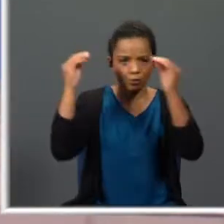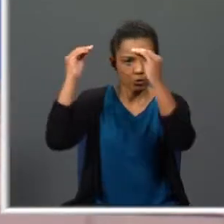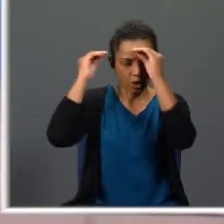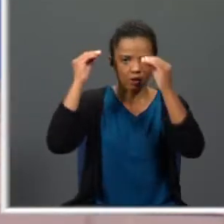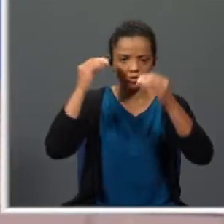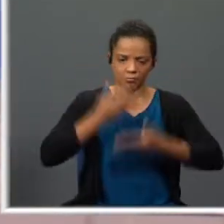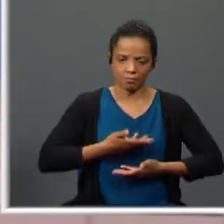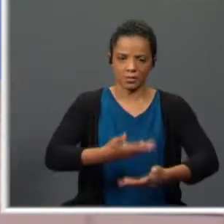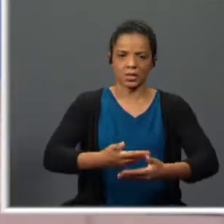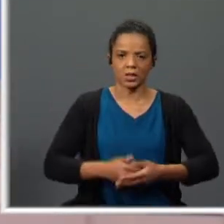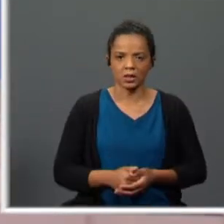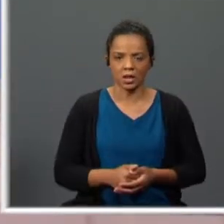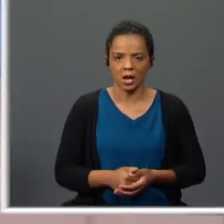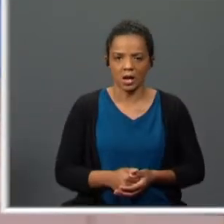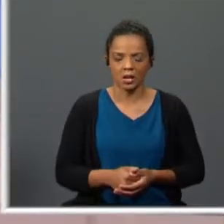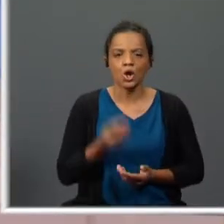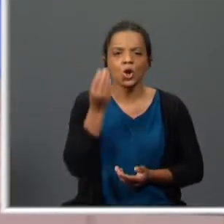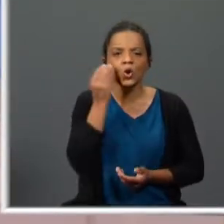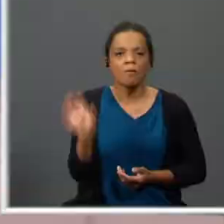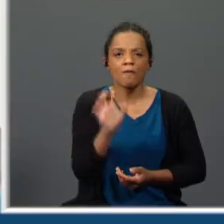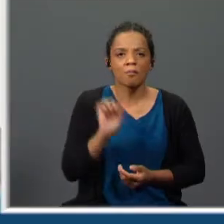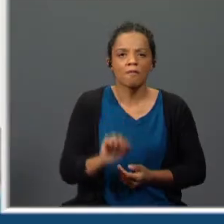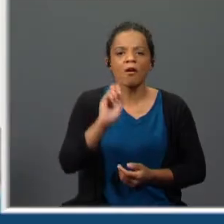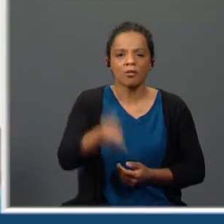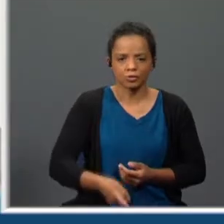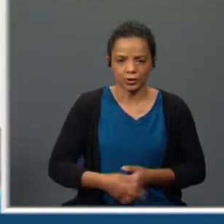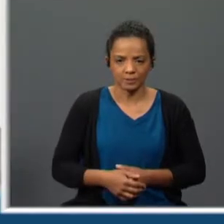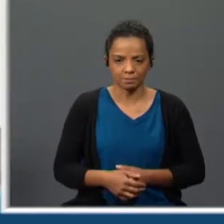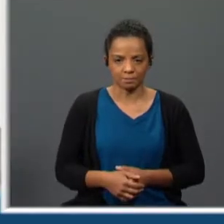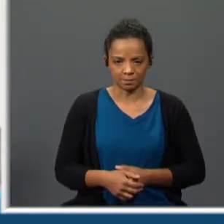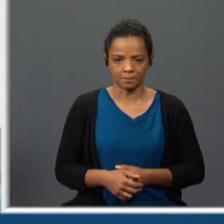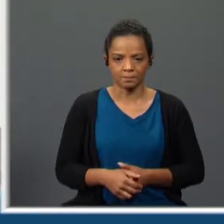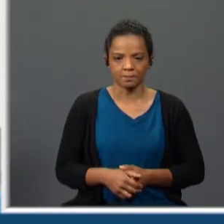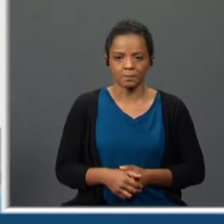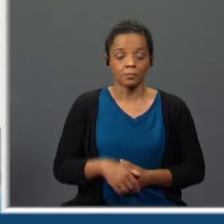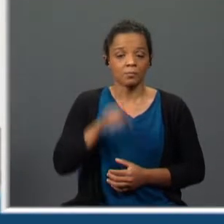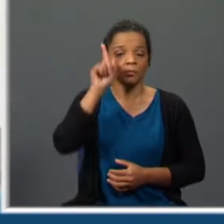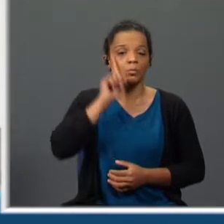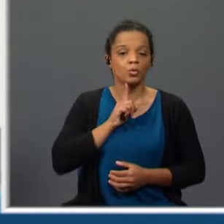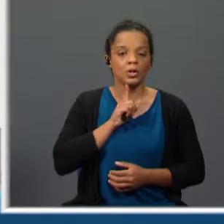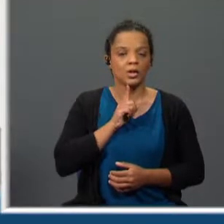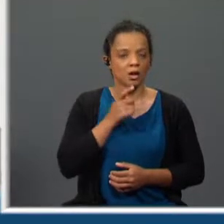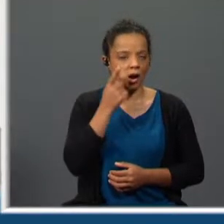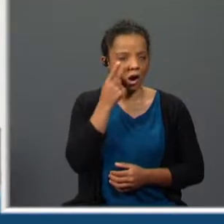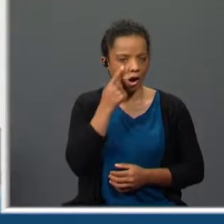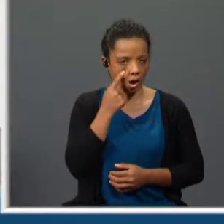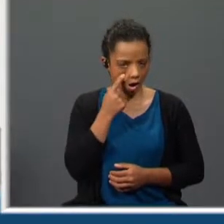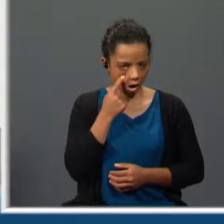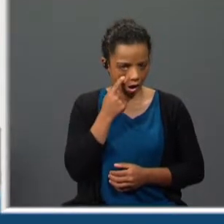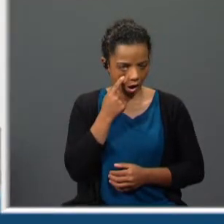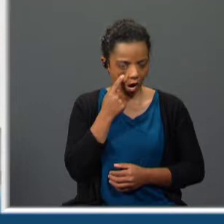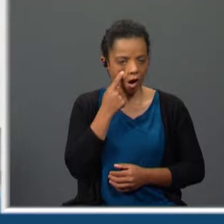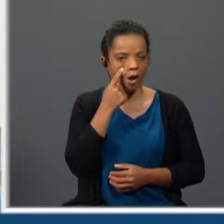se apresentar? Como é que era afinal Brisida Vaz? Era uma mulher astuta, portanto,